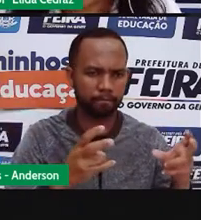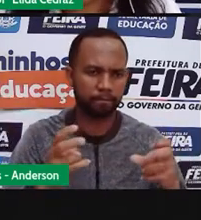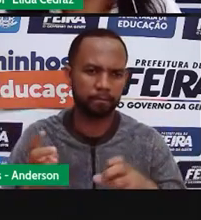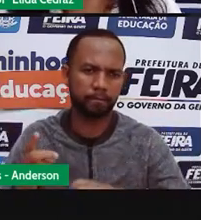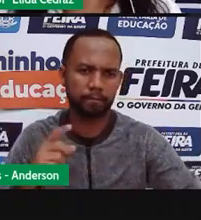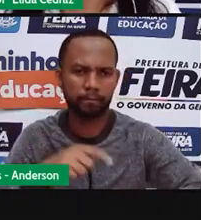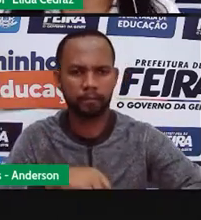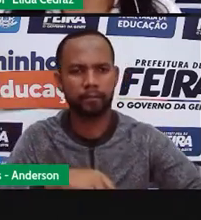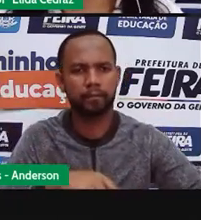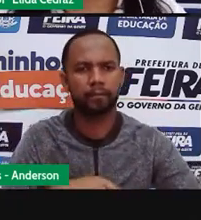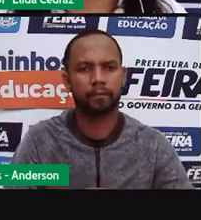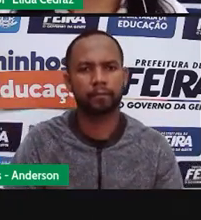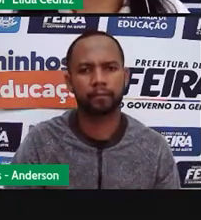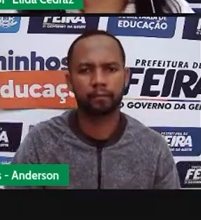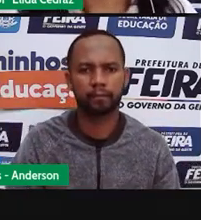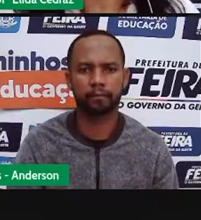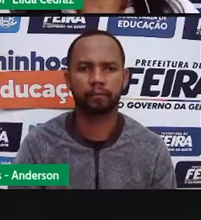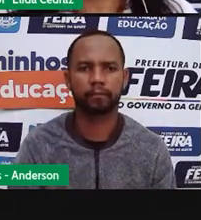forma.